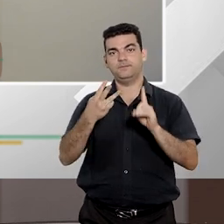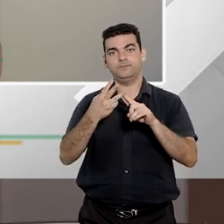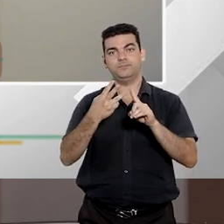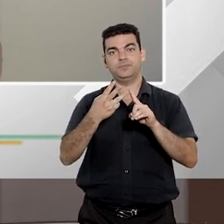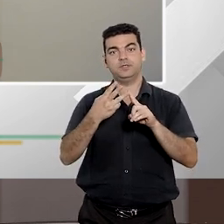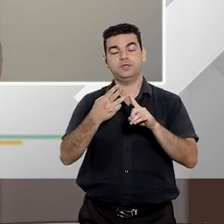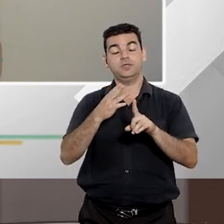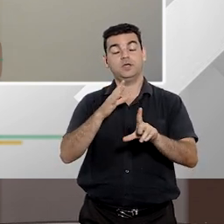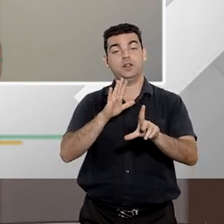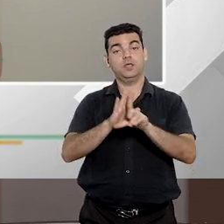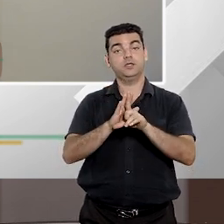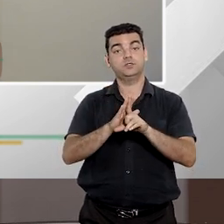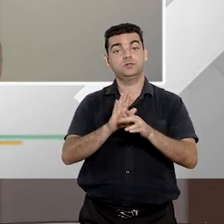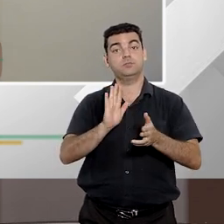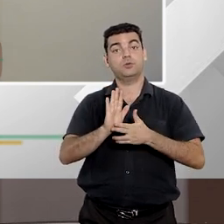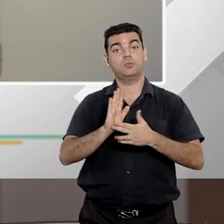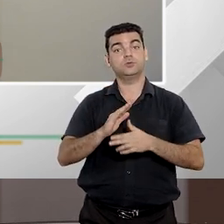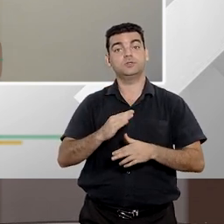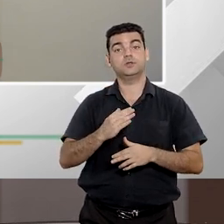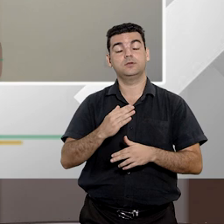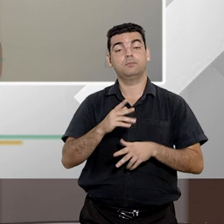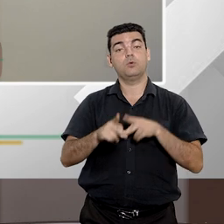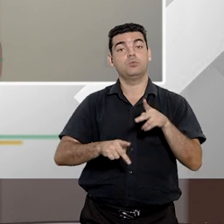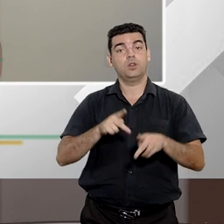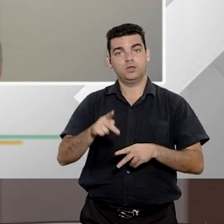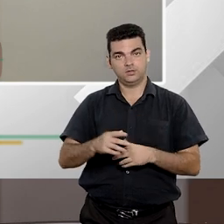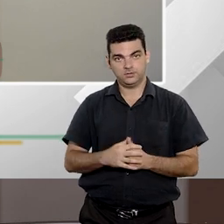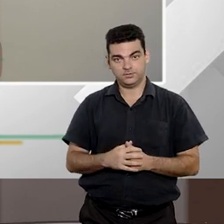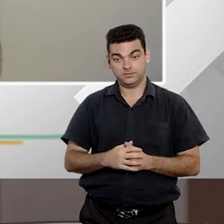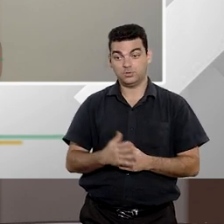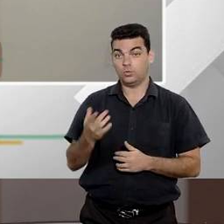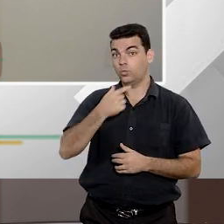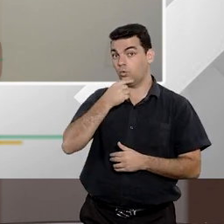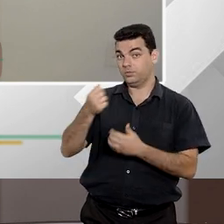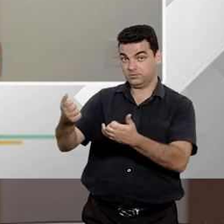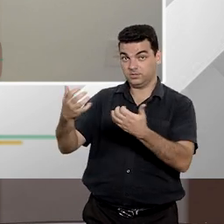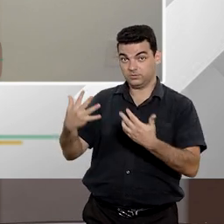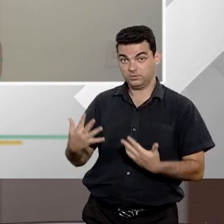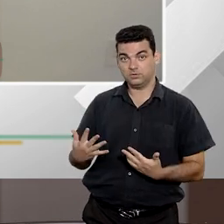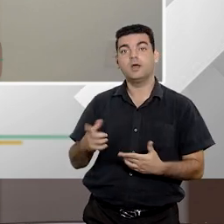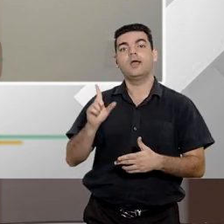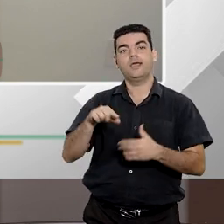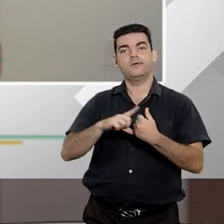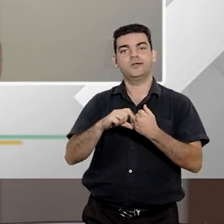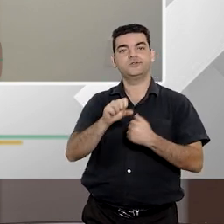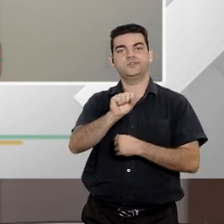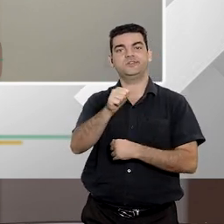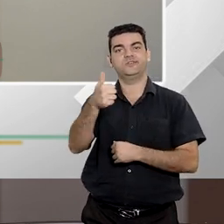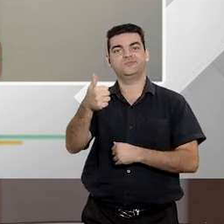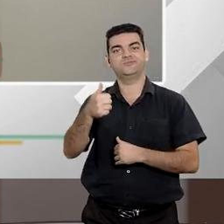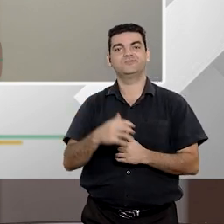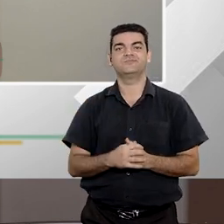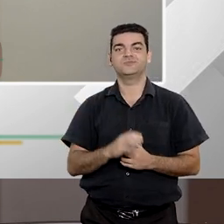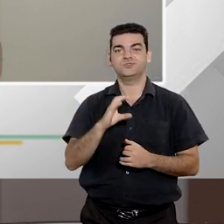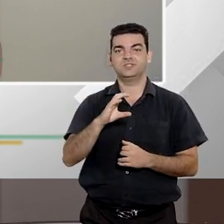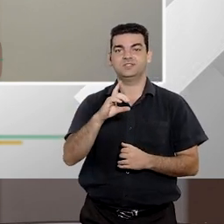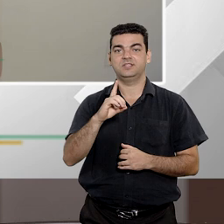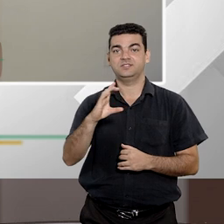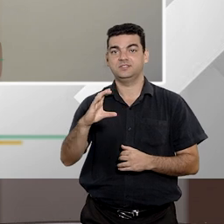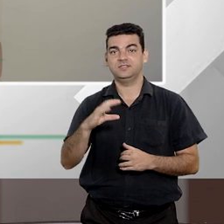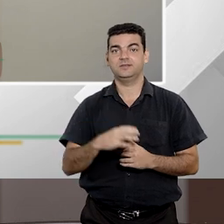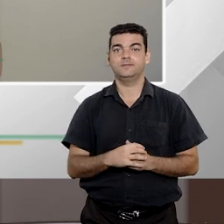a Lei de Ação Popular. Então, toda essa definição que foi dada pelo doutor Antônio Rodrigo está no artigo 81 do CDC.